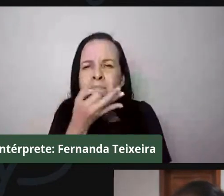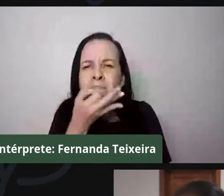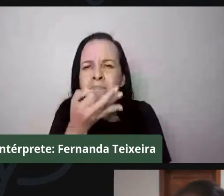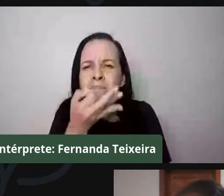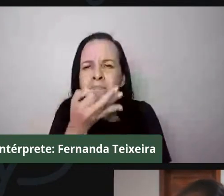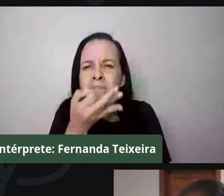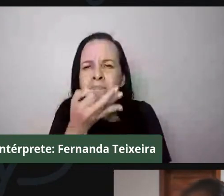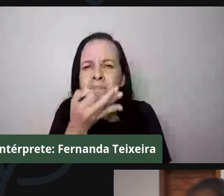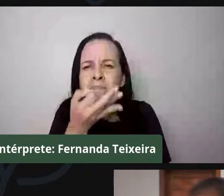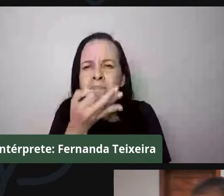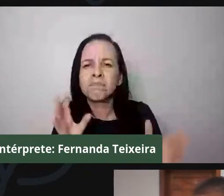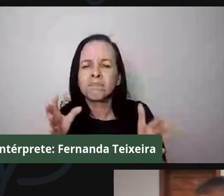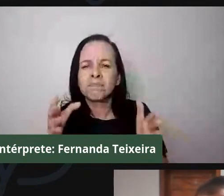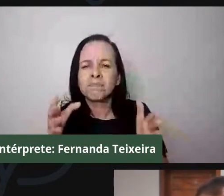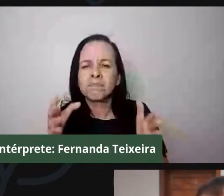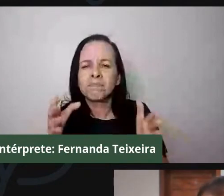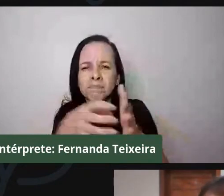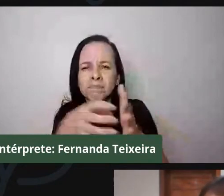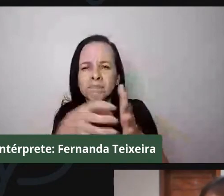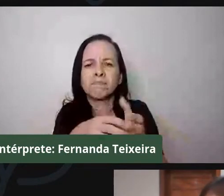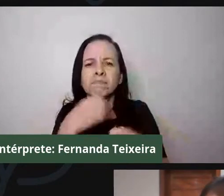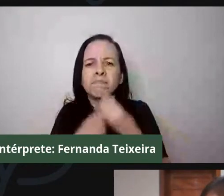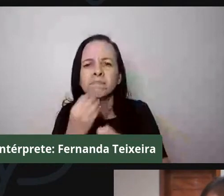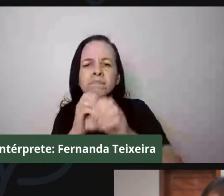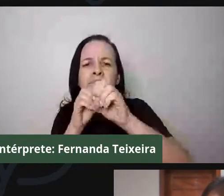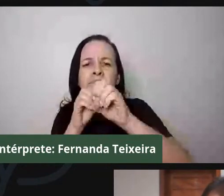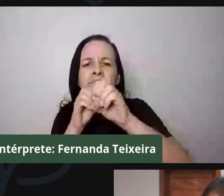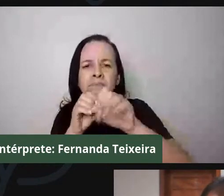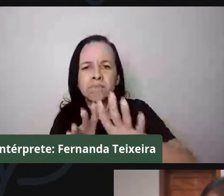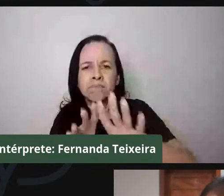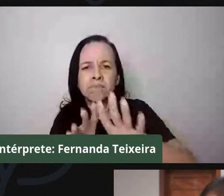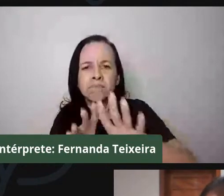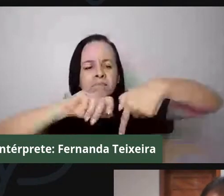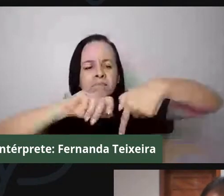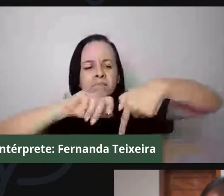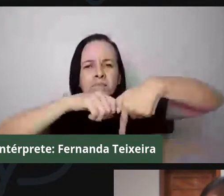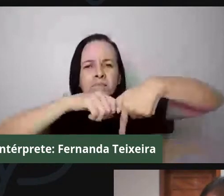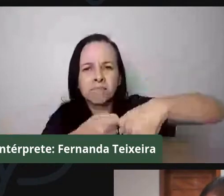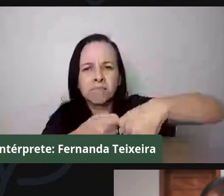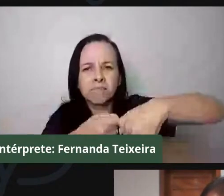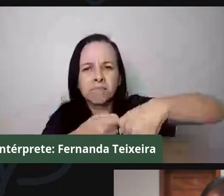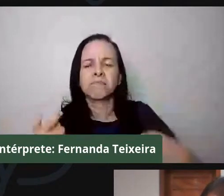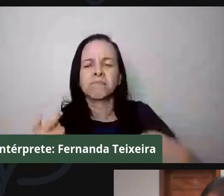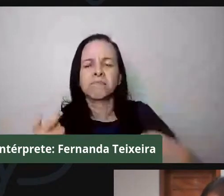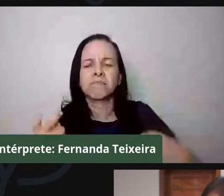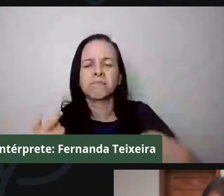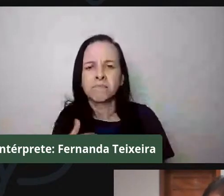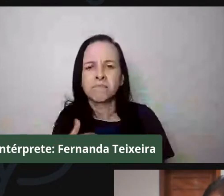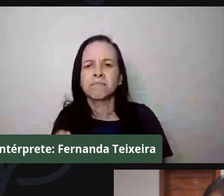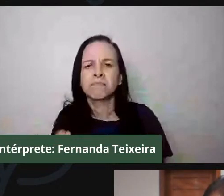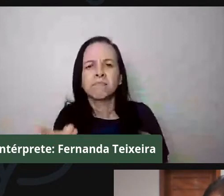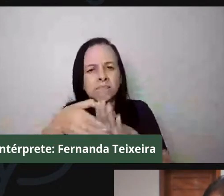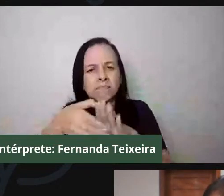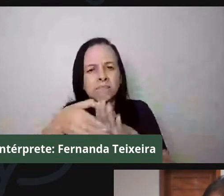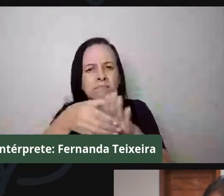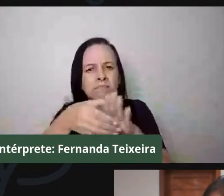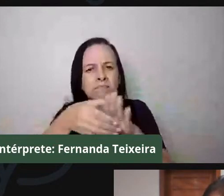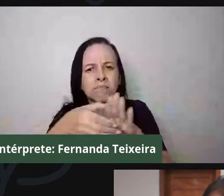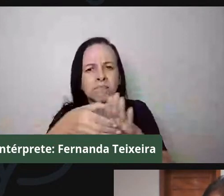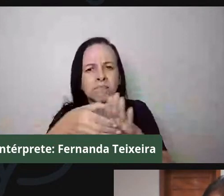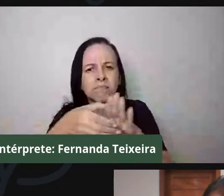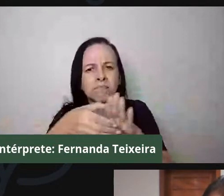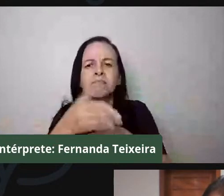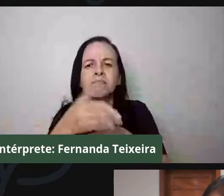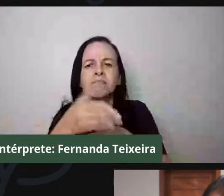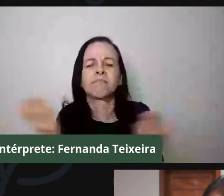Educação Escolar Quilombola fez uma série de quatro lives sobre a questão da educação quilombola do Estado que são bem interessantes